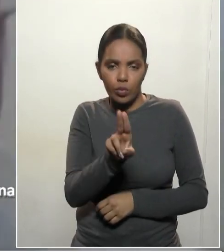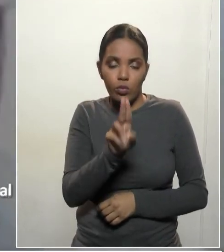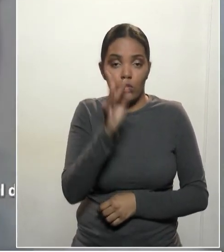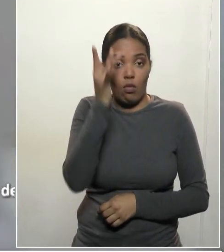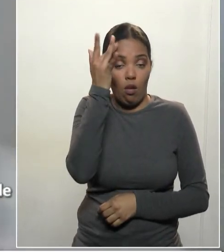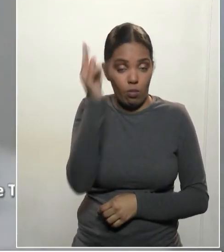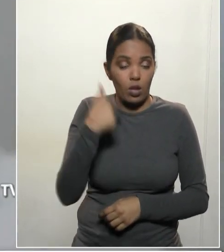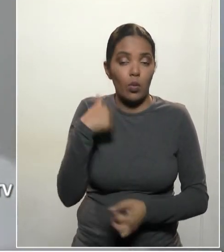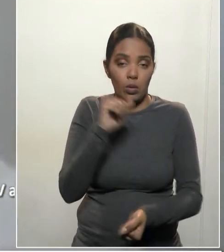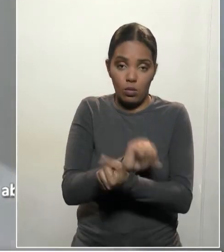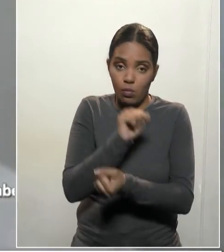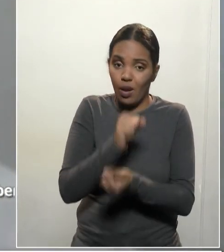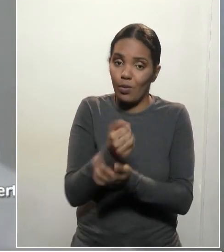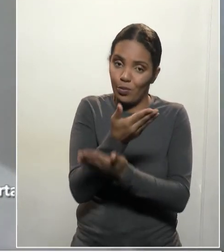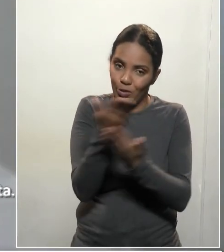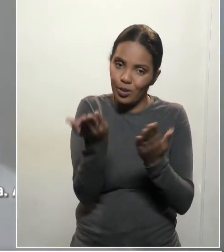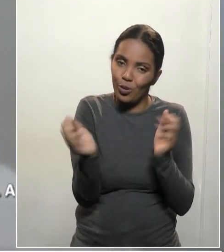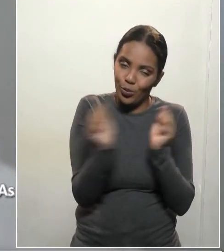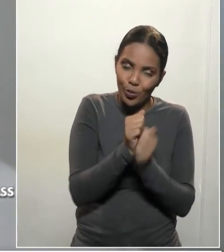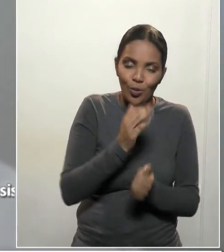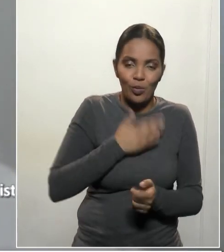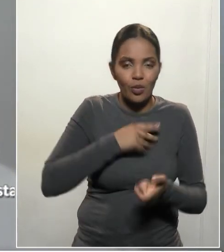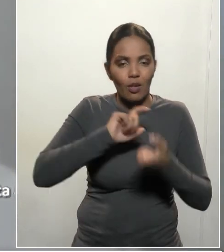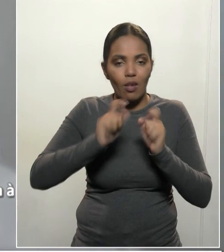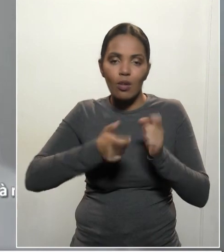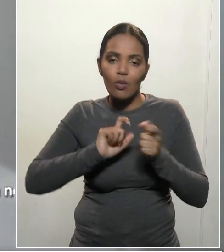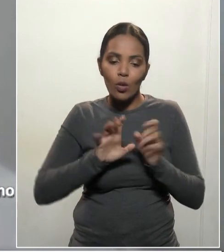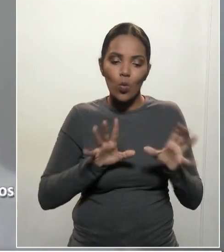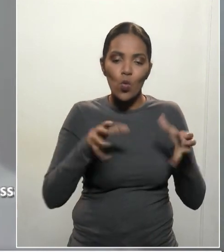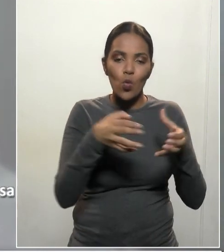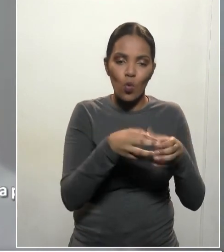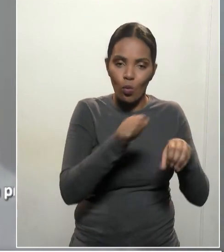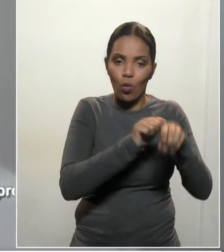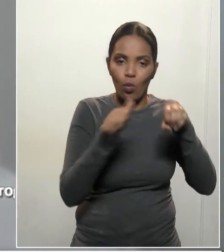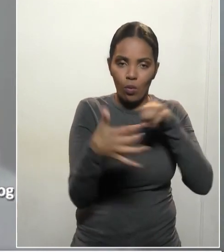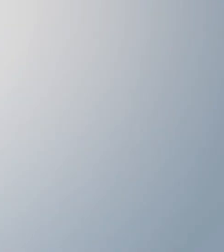amanhã na reunião da nossa frente parlamentar. Muito obrigado, presidente.